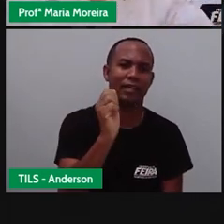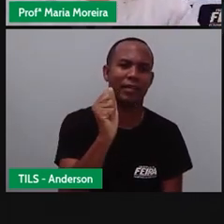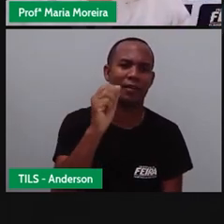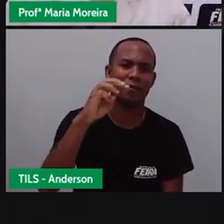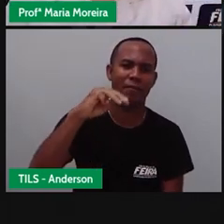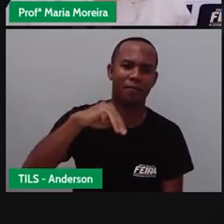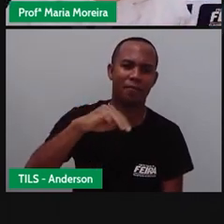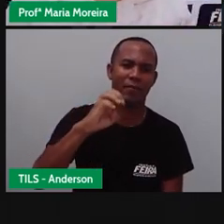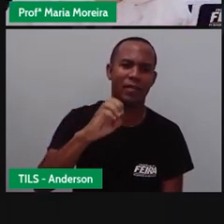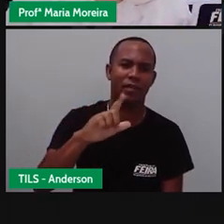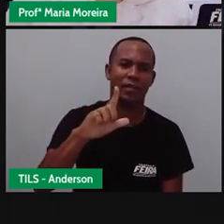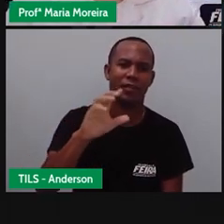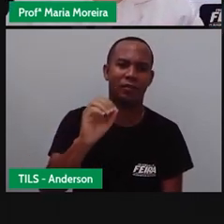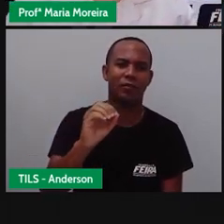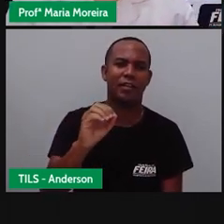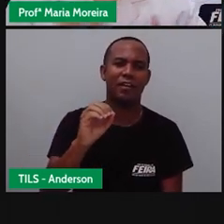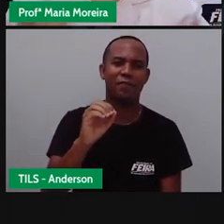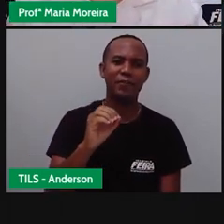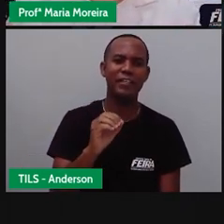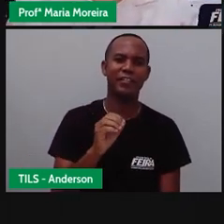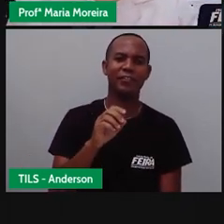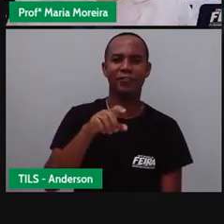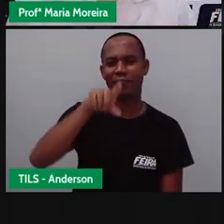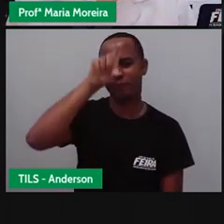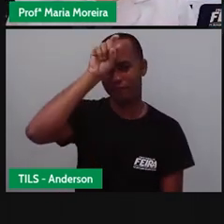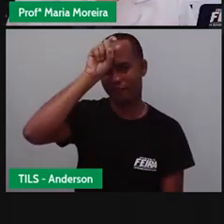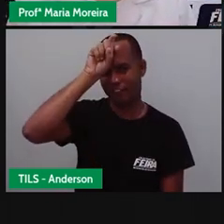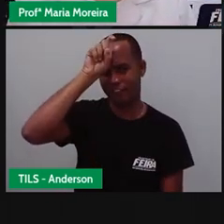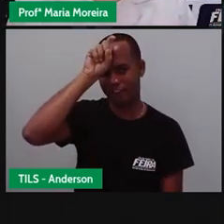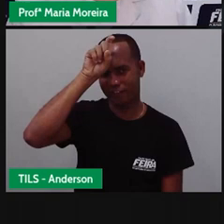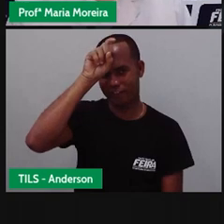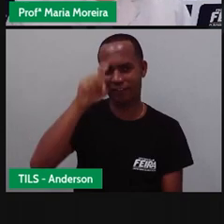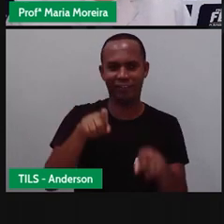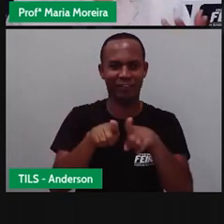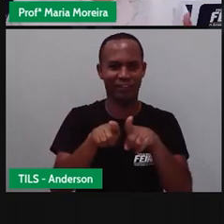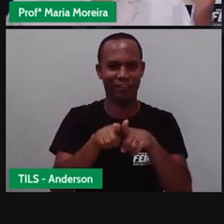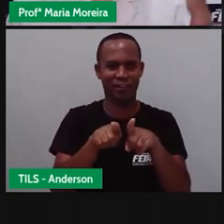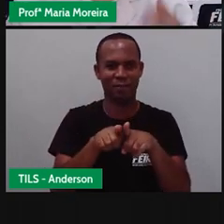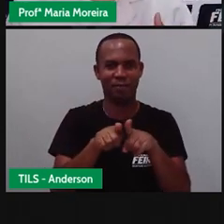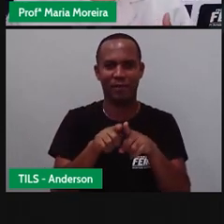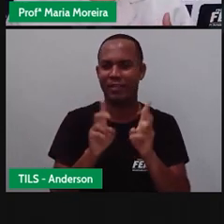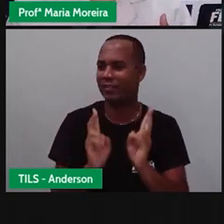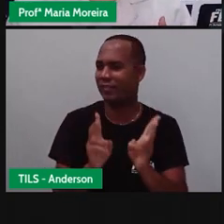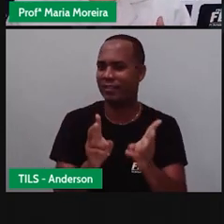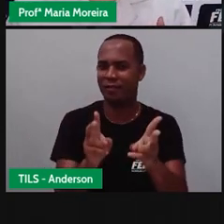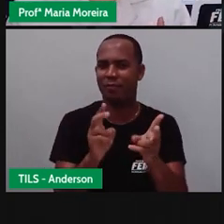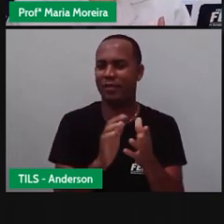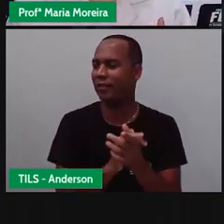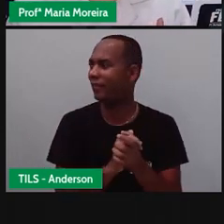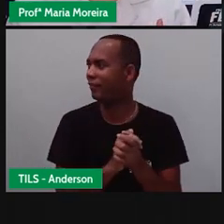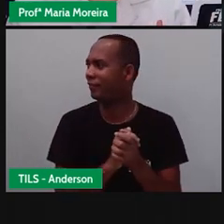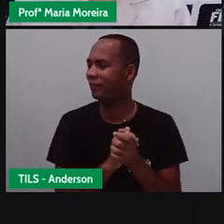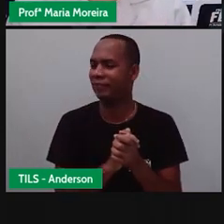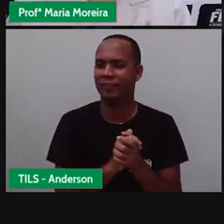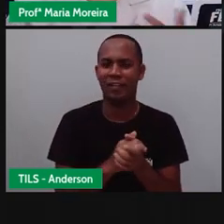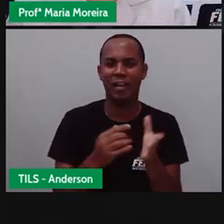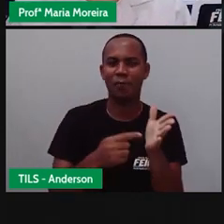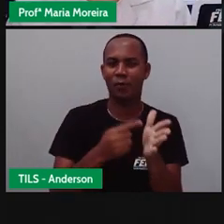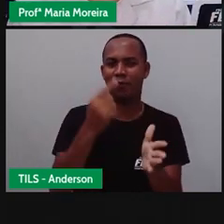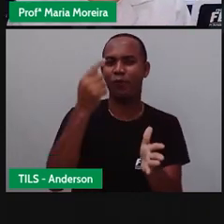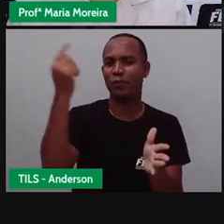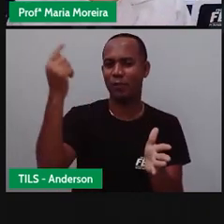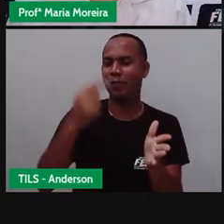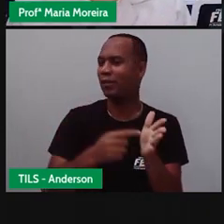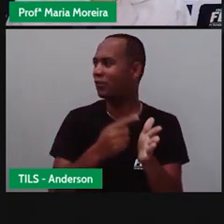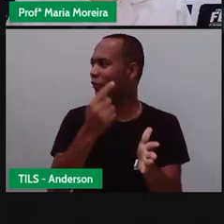no continente africano, é muito mais o Egito. Você não sabe como eu vou falar do Egito de novo agora. Ele vai aparecer um